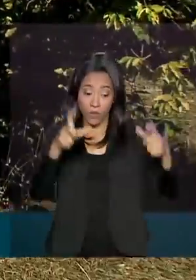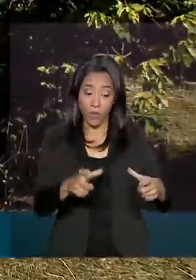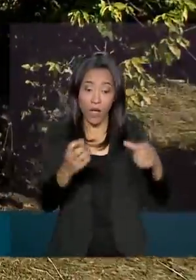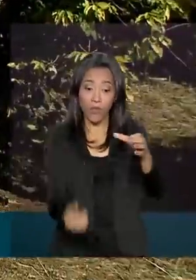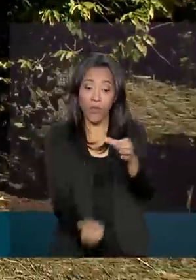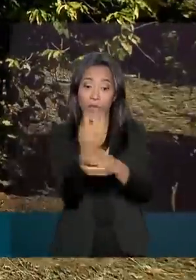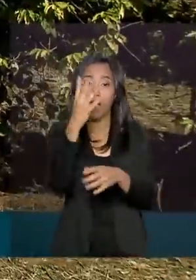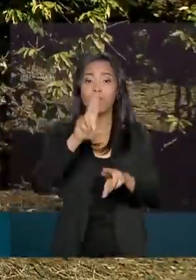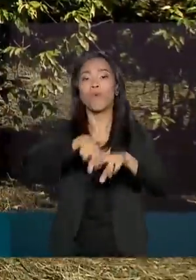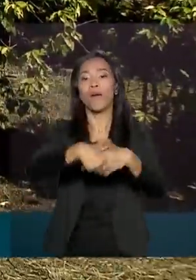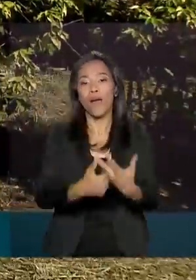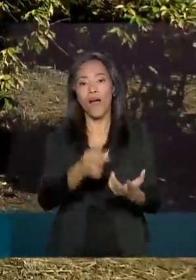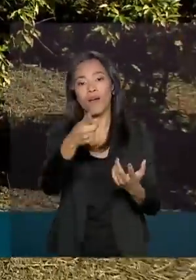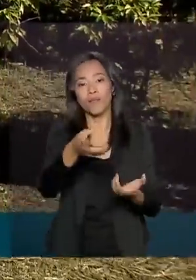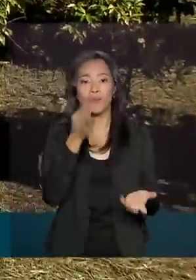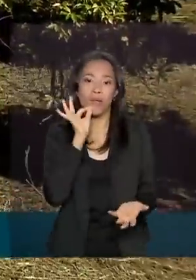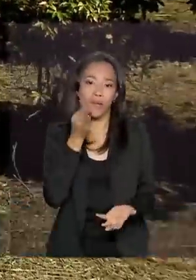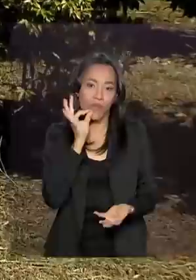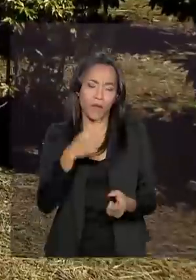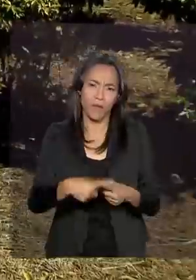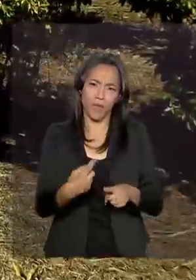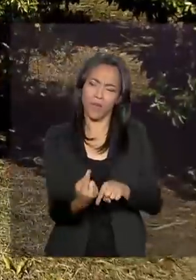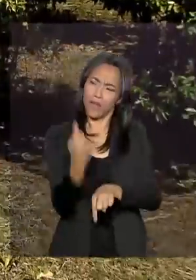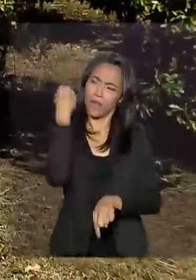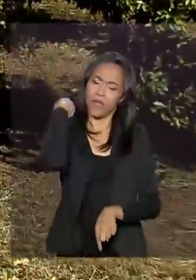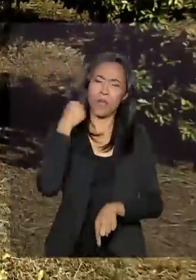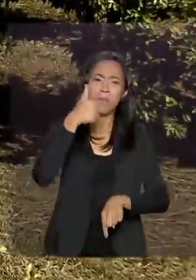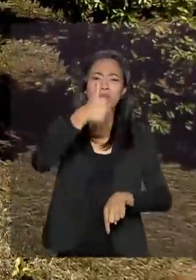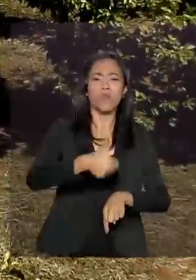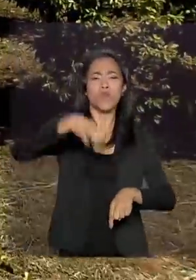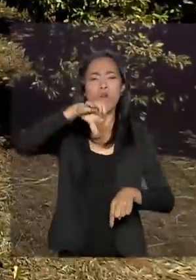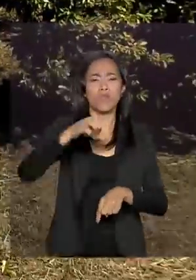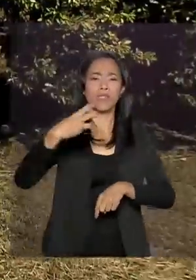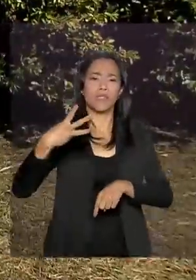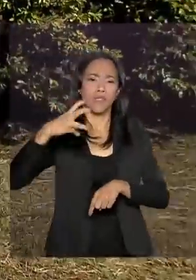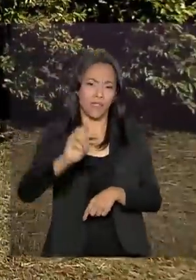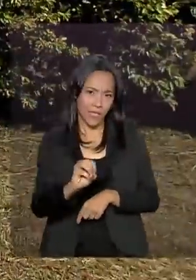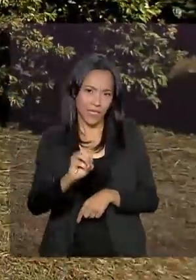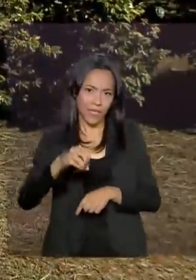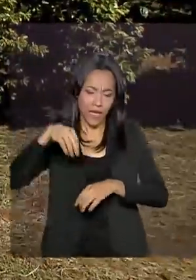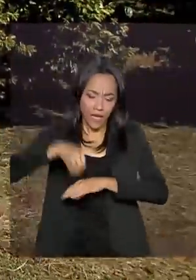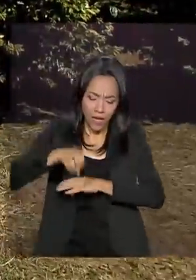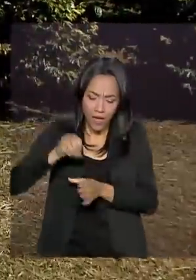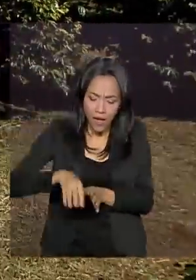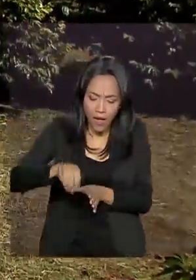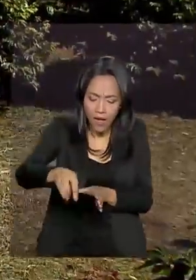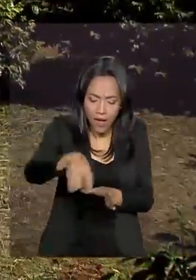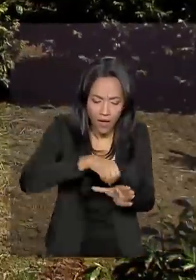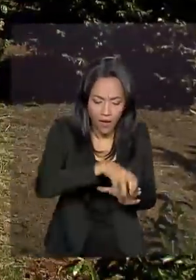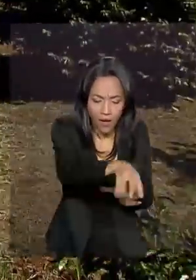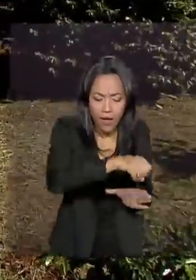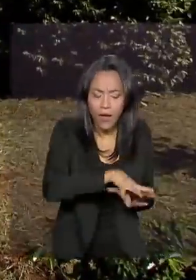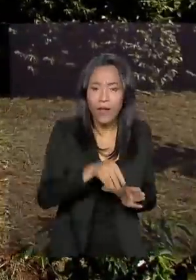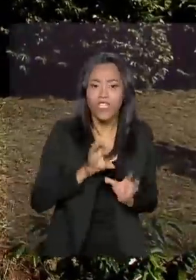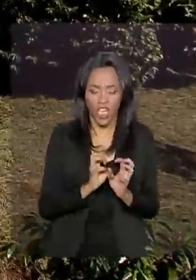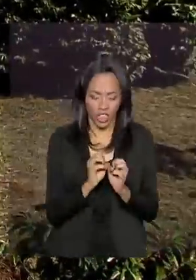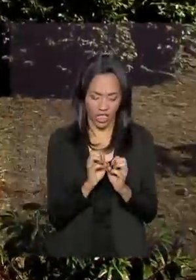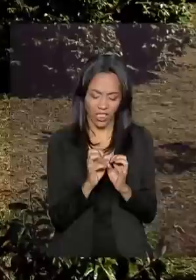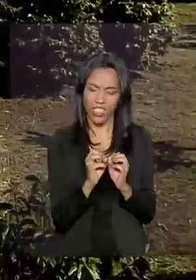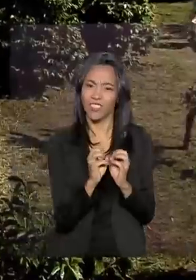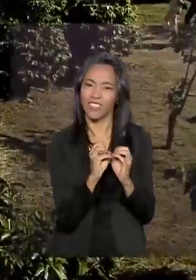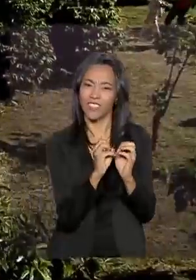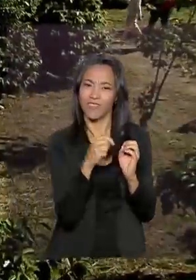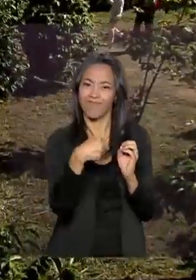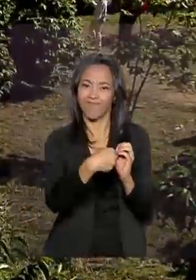por causa do café. Isso porque lá nos anos 1930, as plantações começaram a sofrer com uma praga chamada broca.